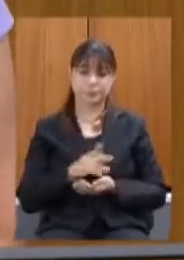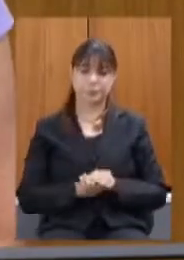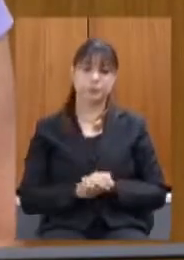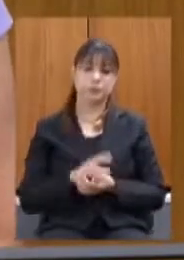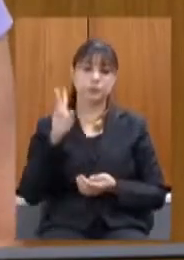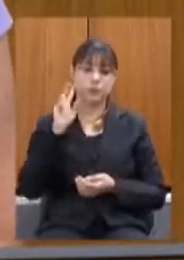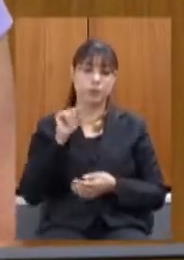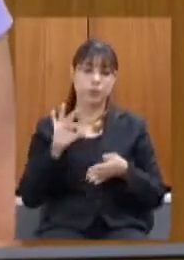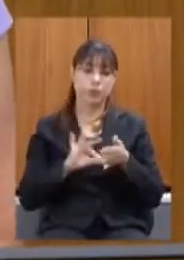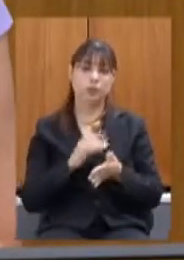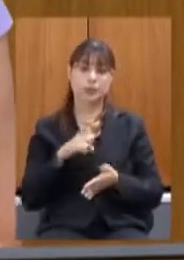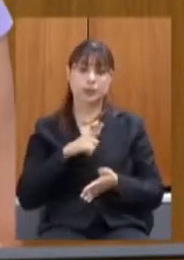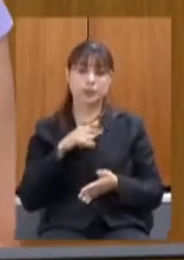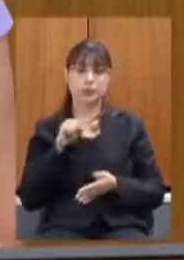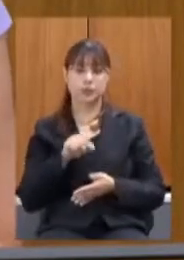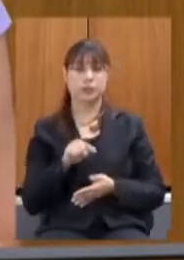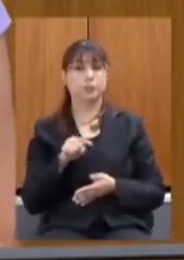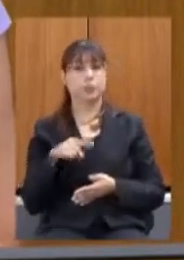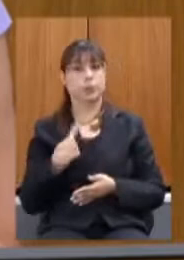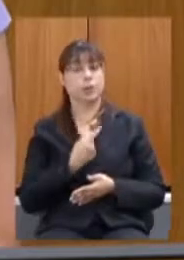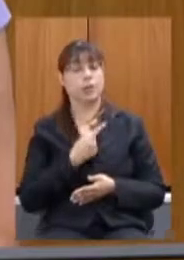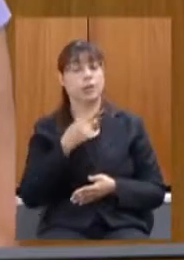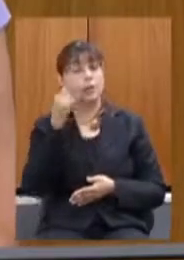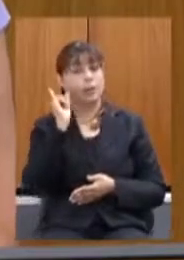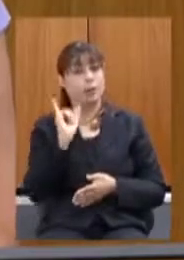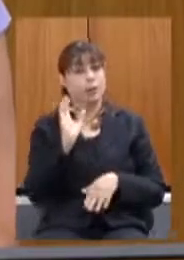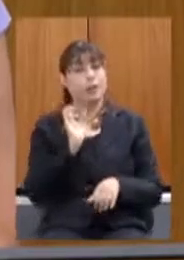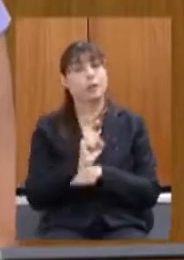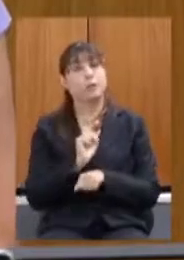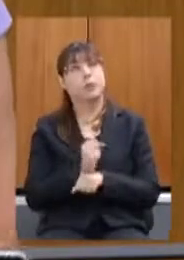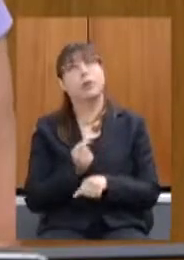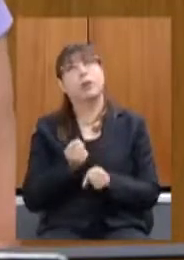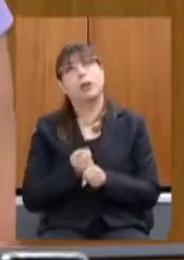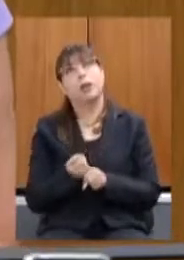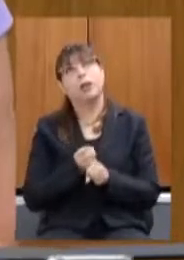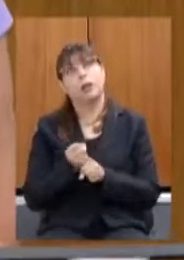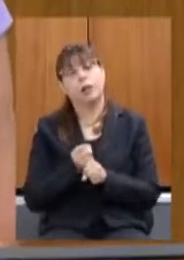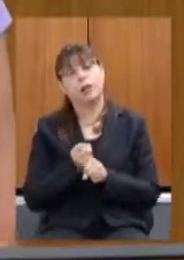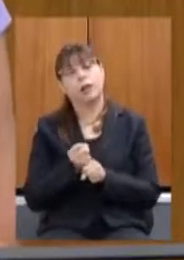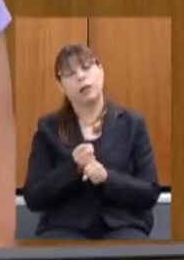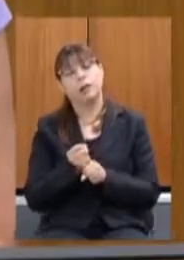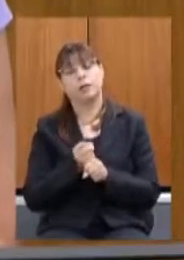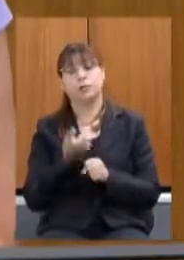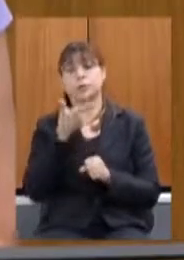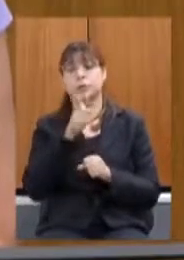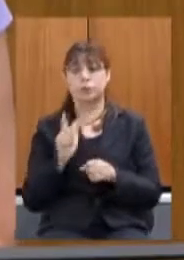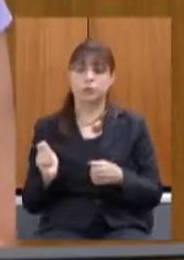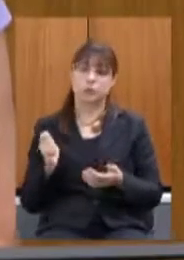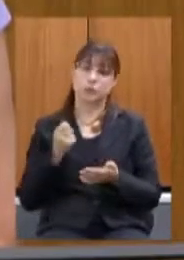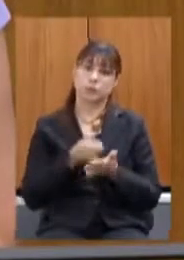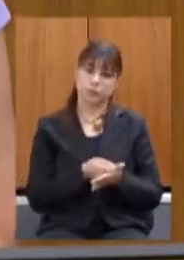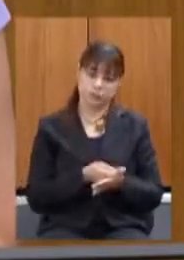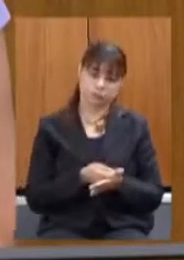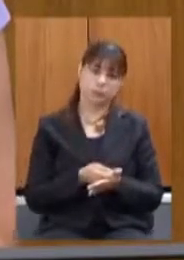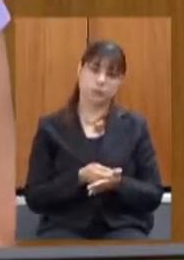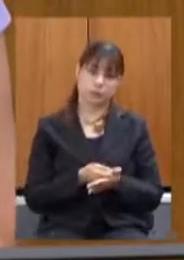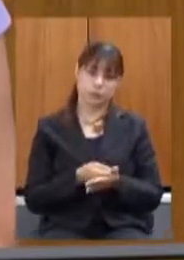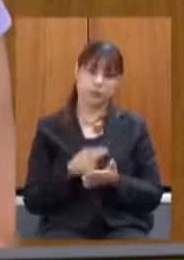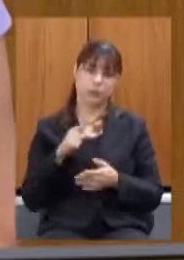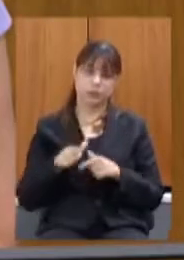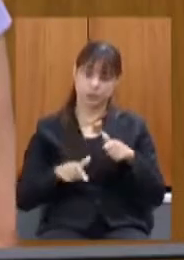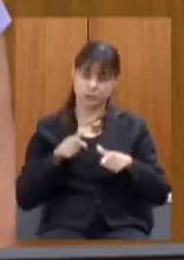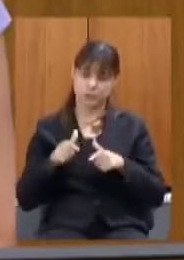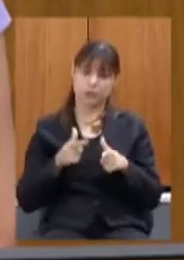acordo hoje existe para que a gente não precise esperar anos ou décadas para a reparação mais uma vez é uma ação